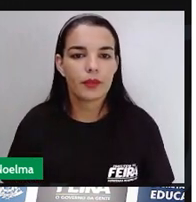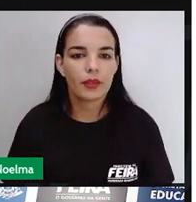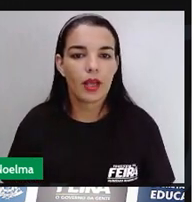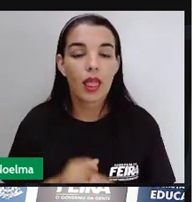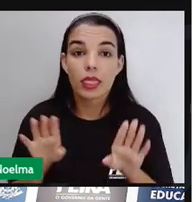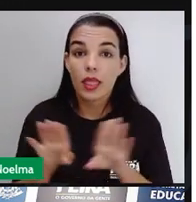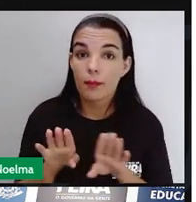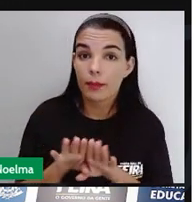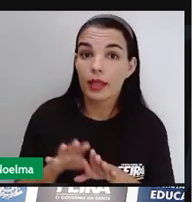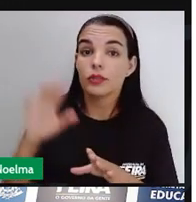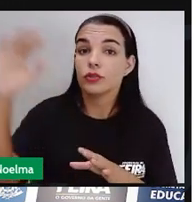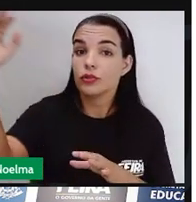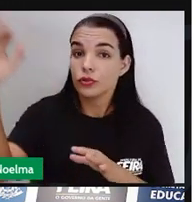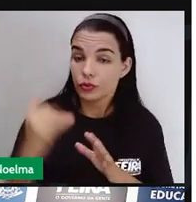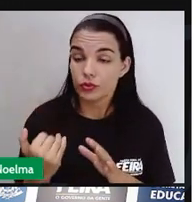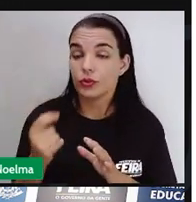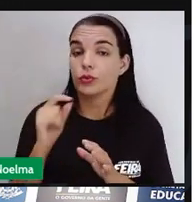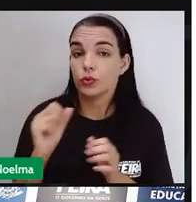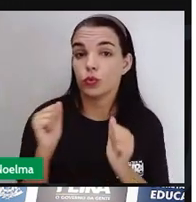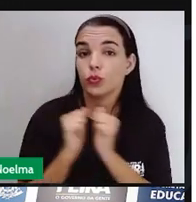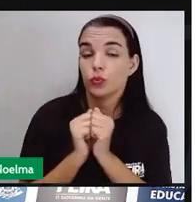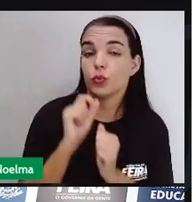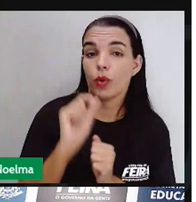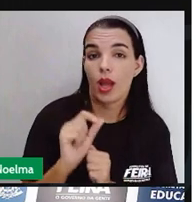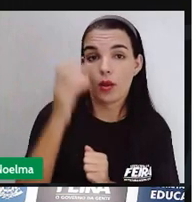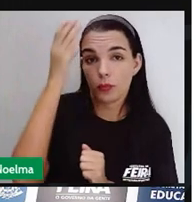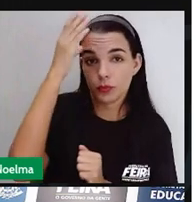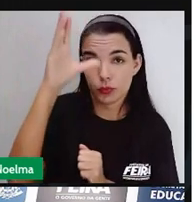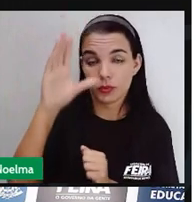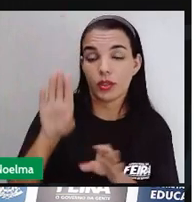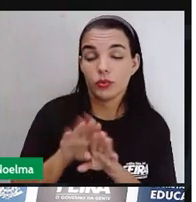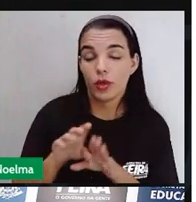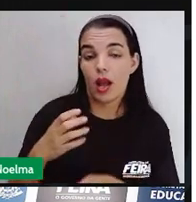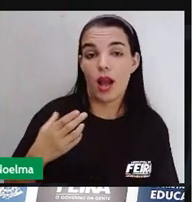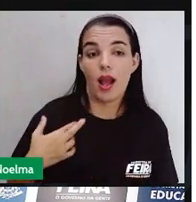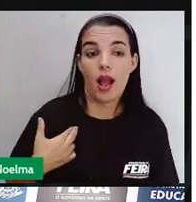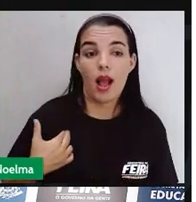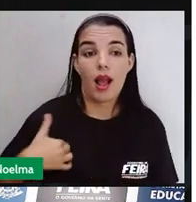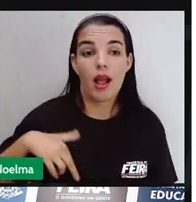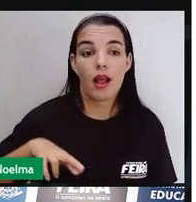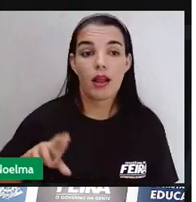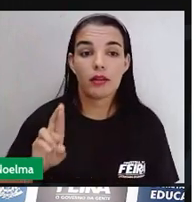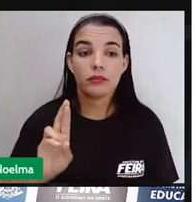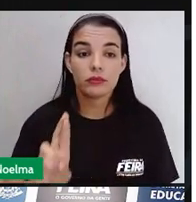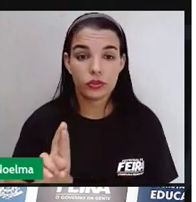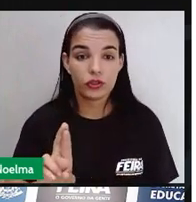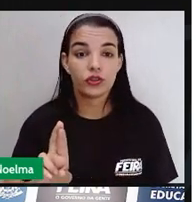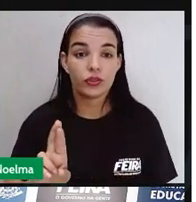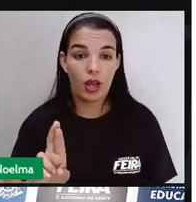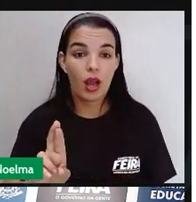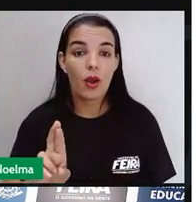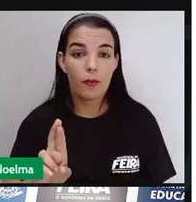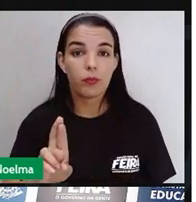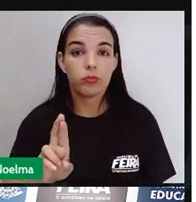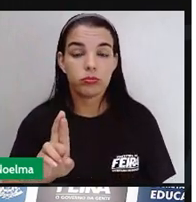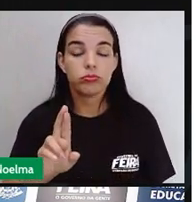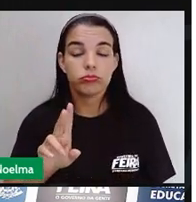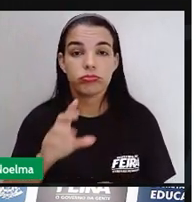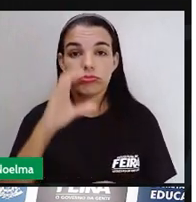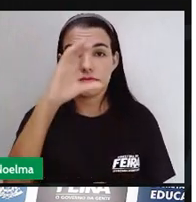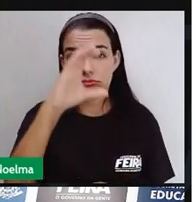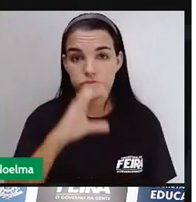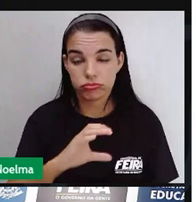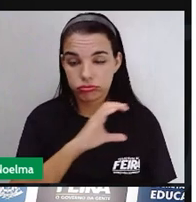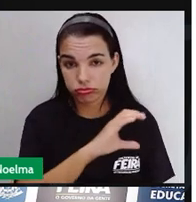Também trouxeram a religião e a impuseram aos indígenas, né, foi de forma obrigatória, que foi o